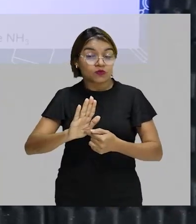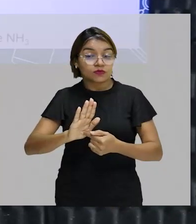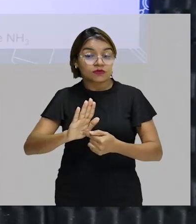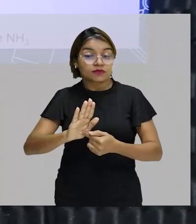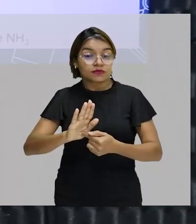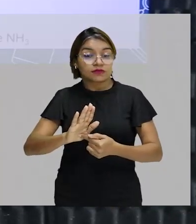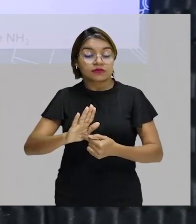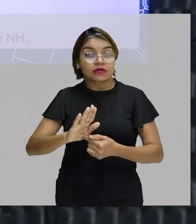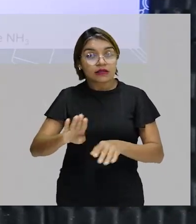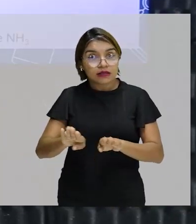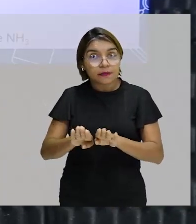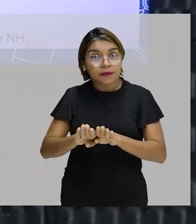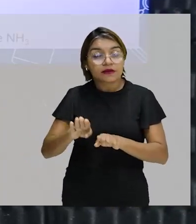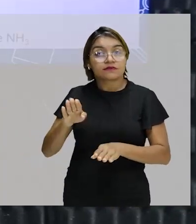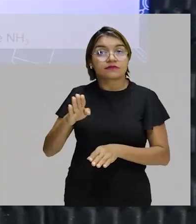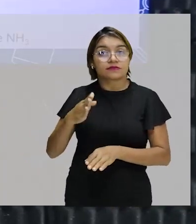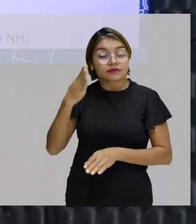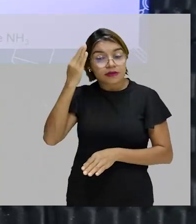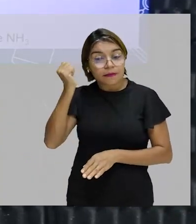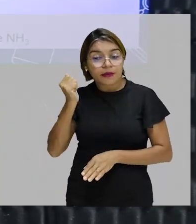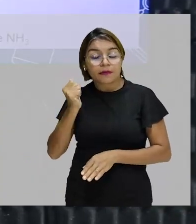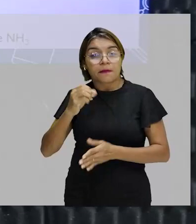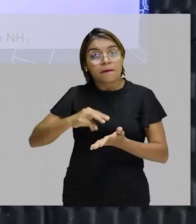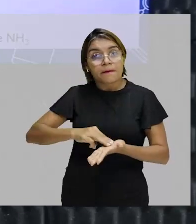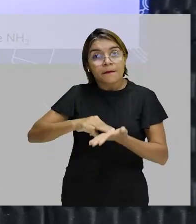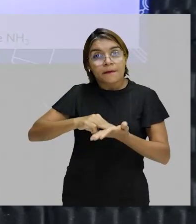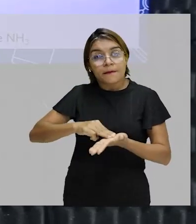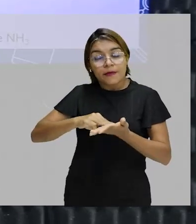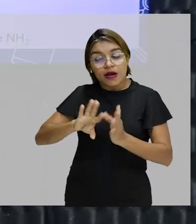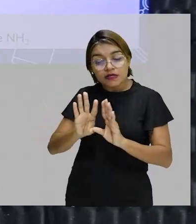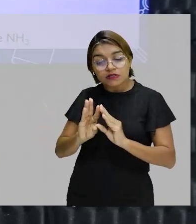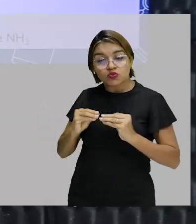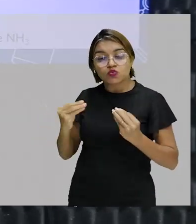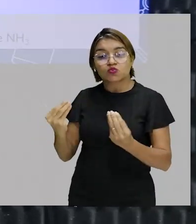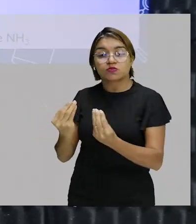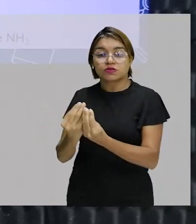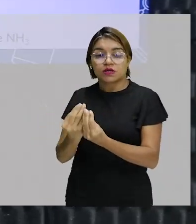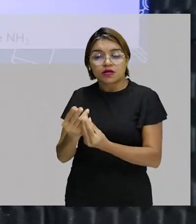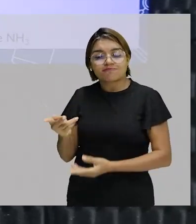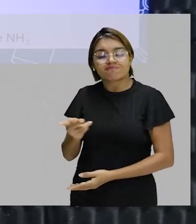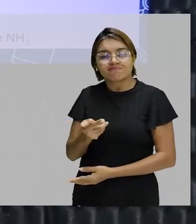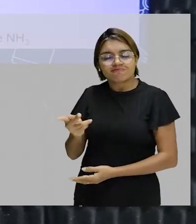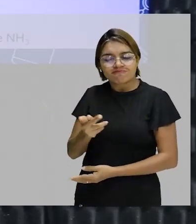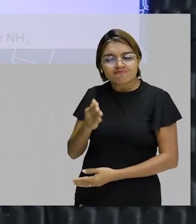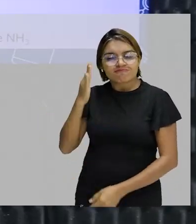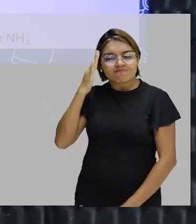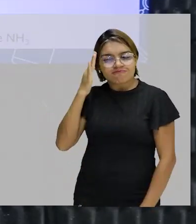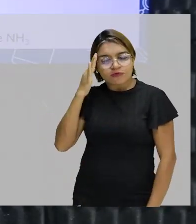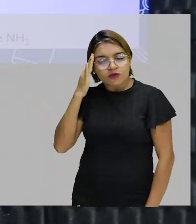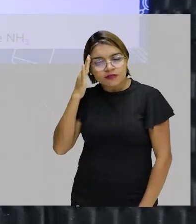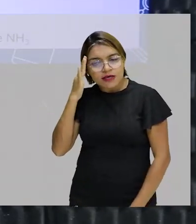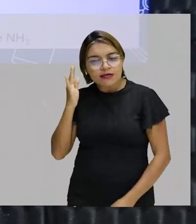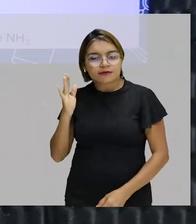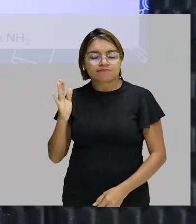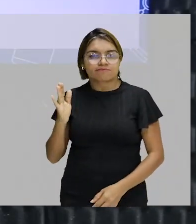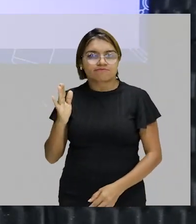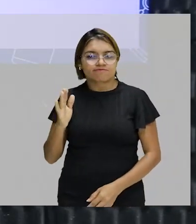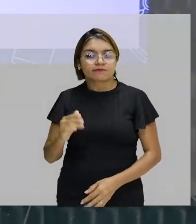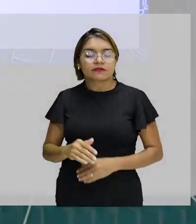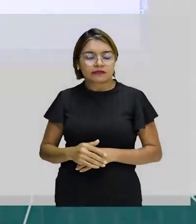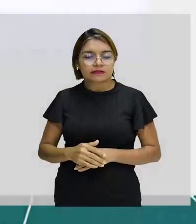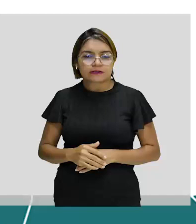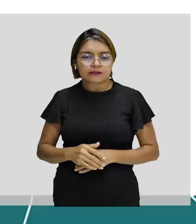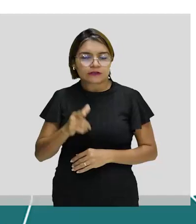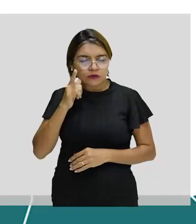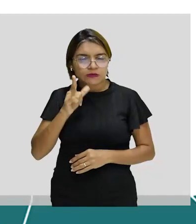massa molar da substância, essas duas situações a gente consegue determinar, turma. Olha